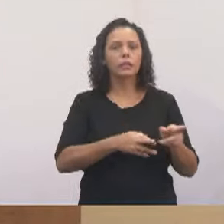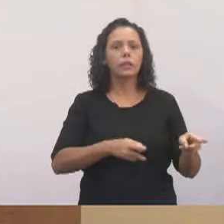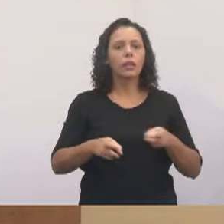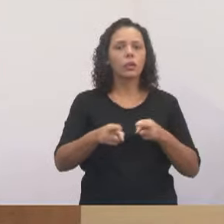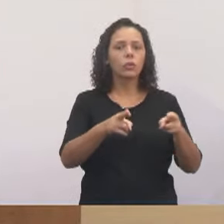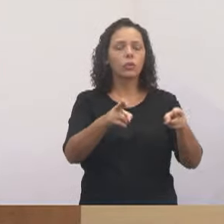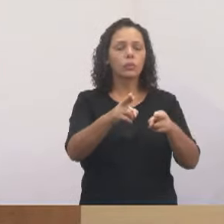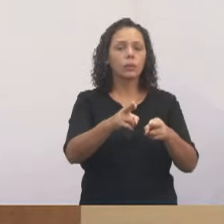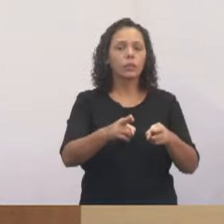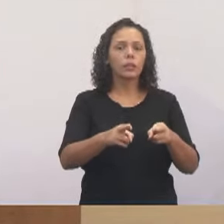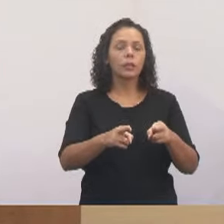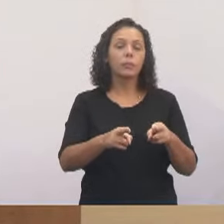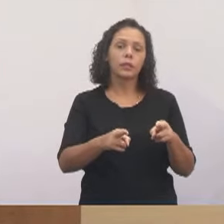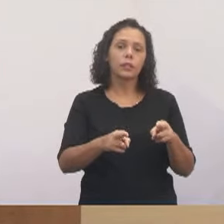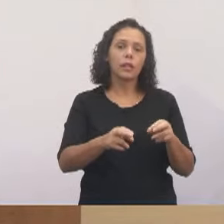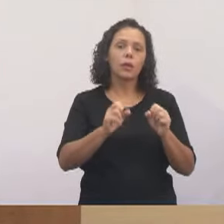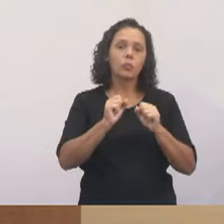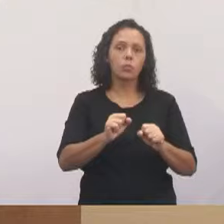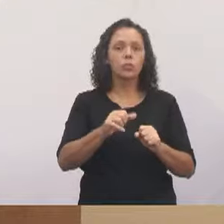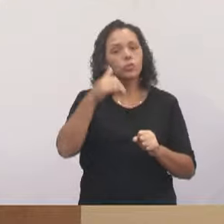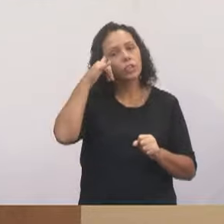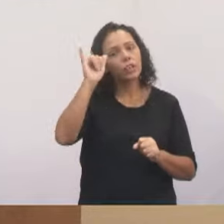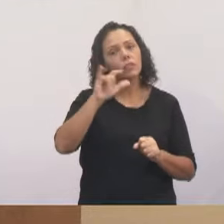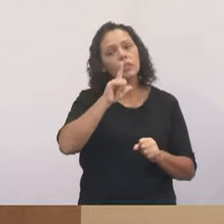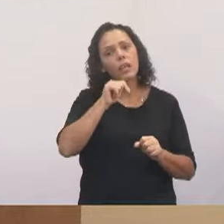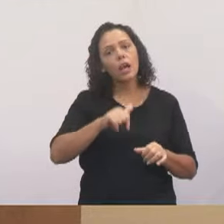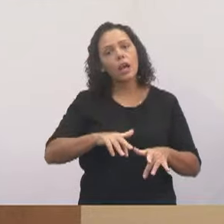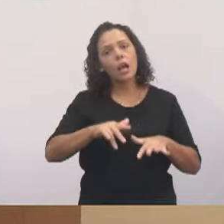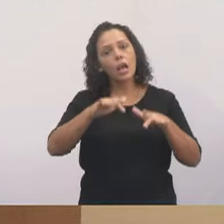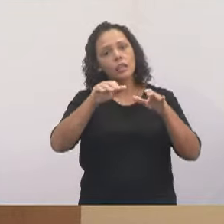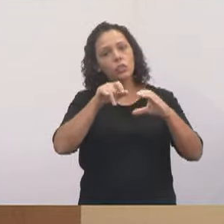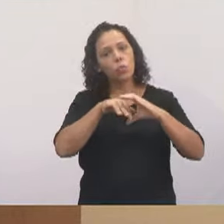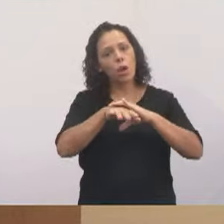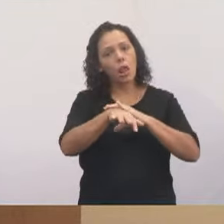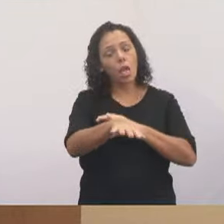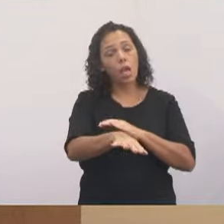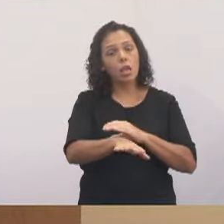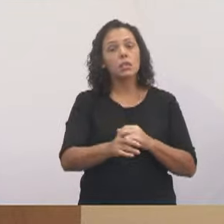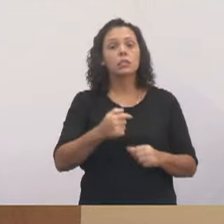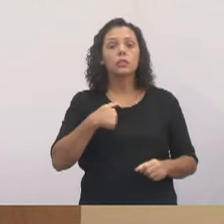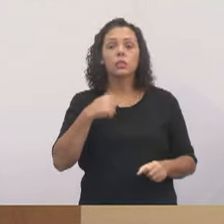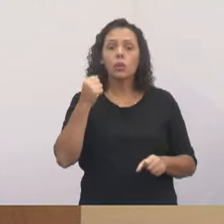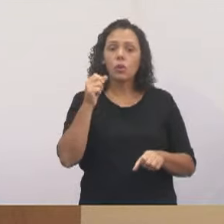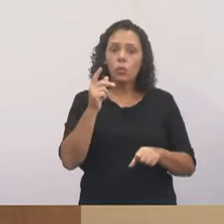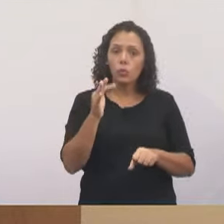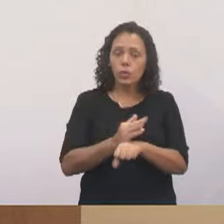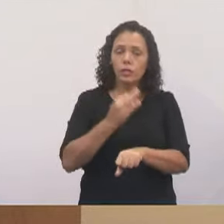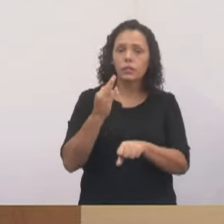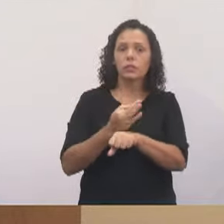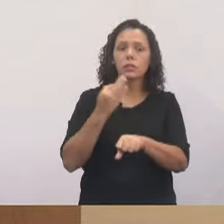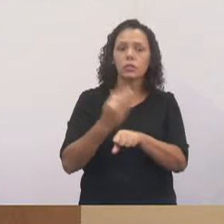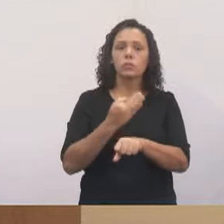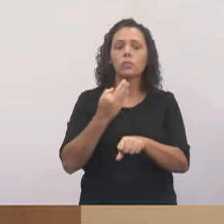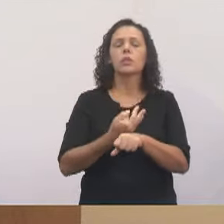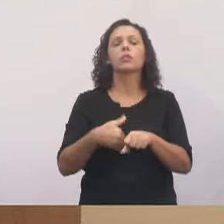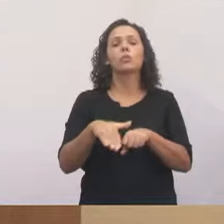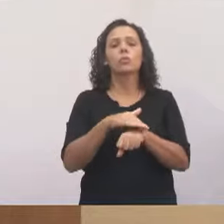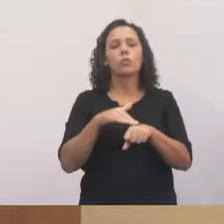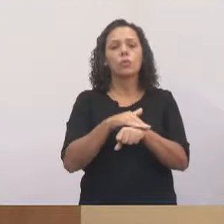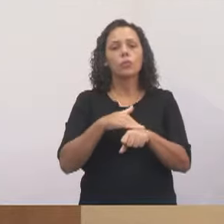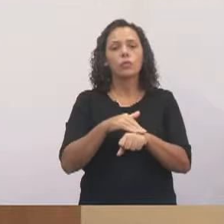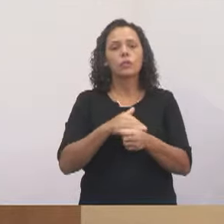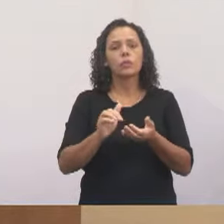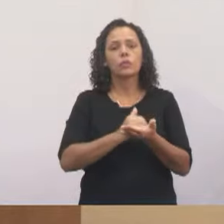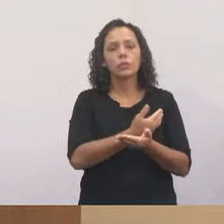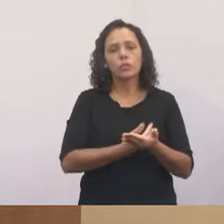isso eliminaria possivelmente as enchentes ali naquele local. E eu fui insistentemente conversar com o Celso,